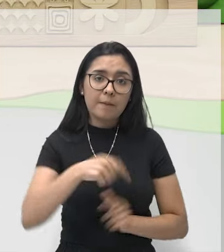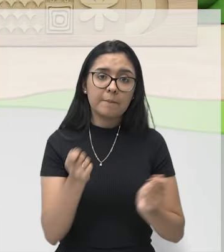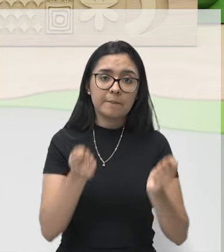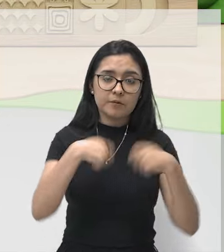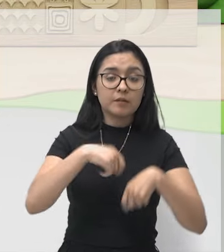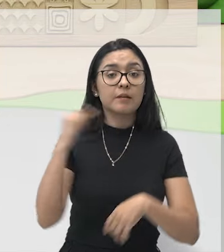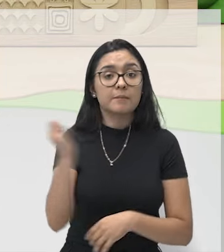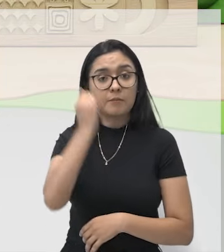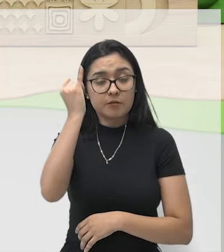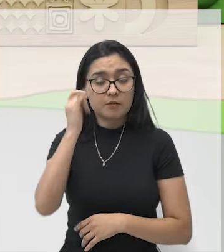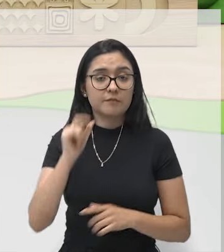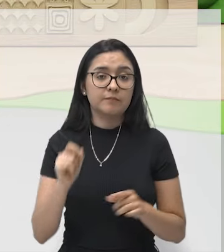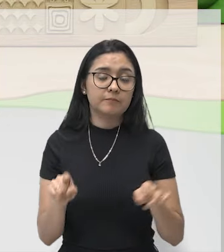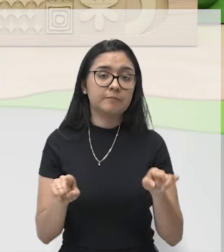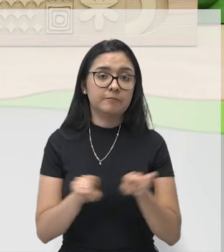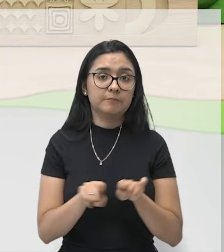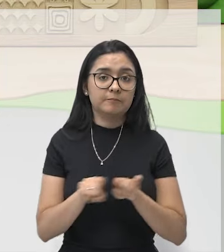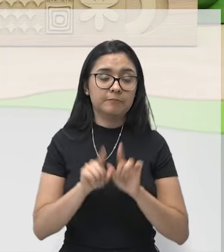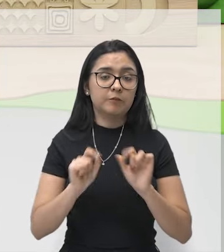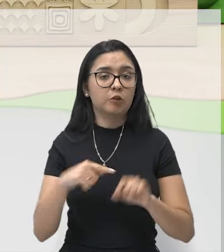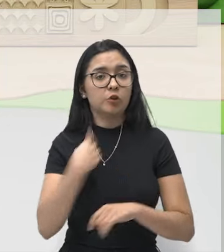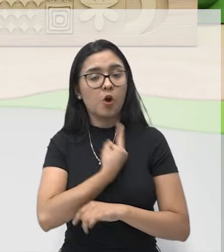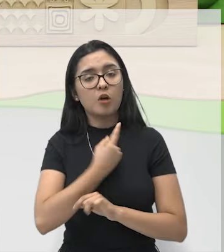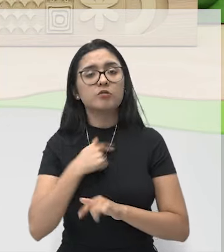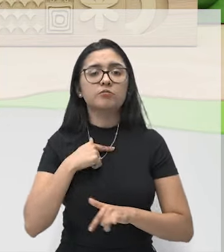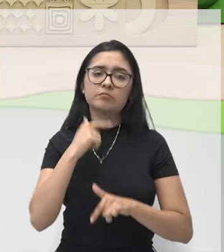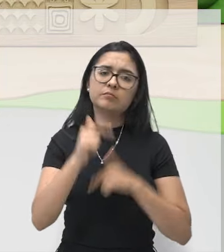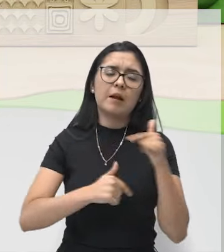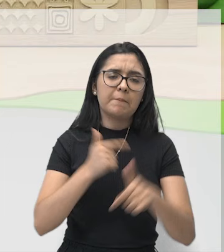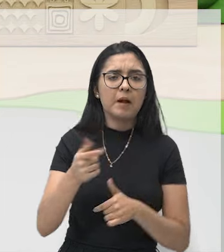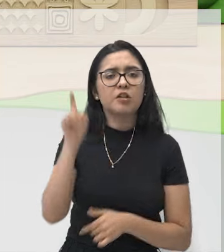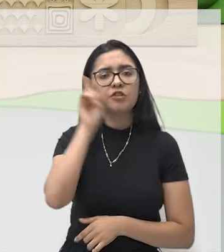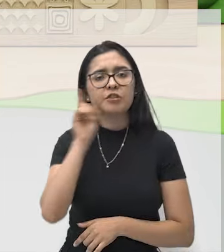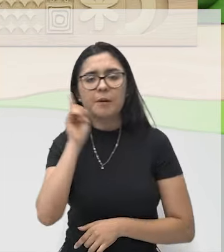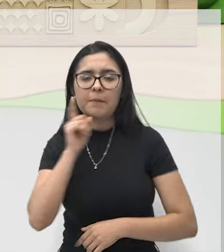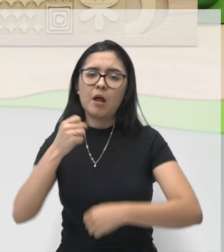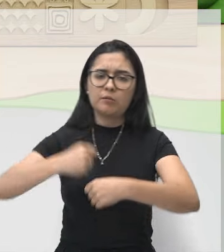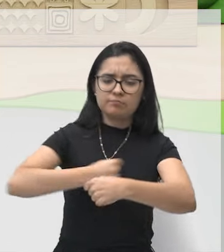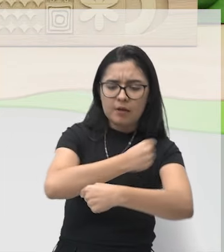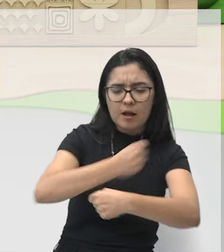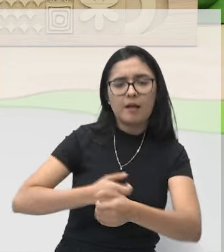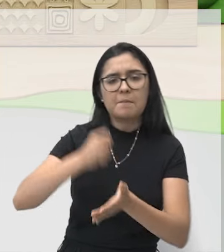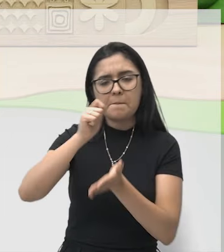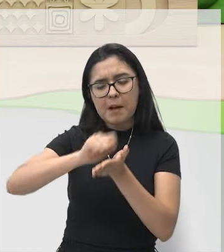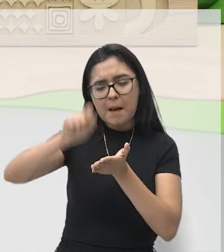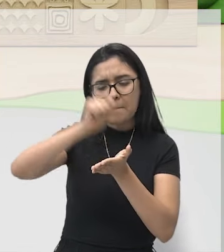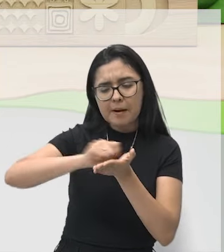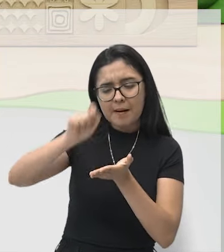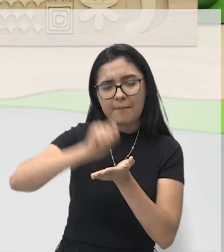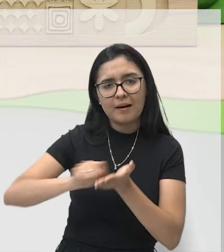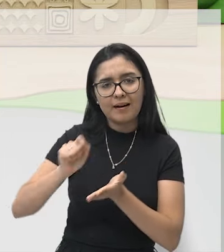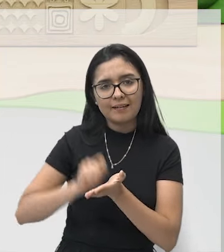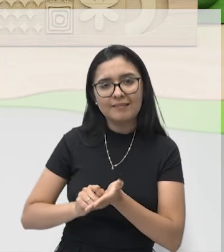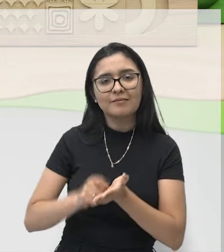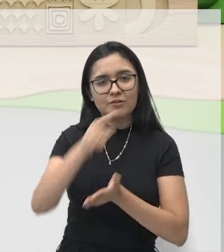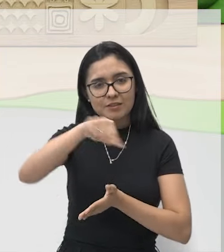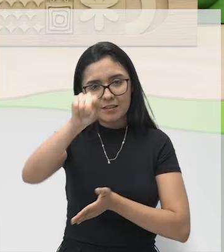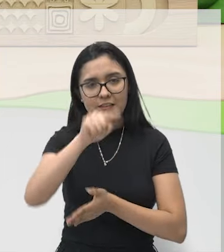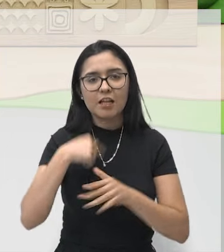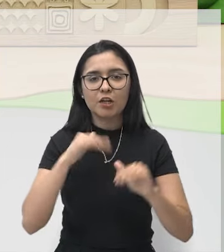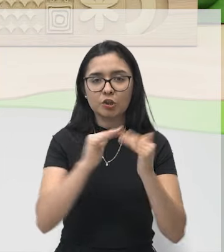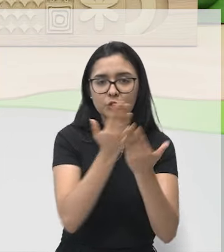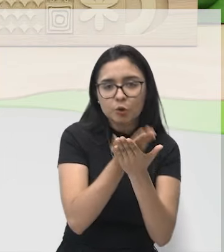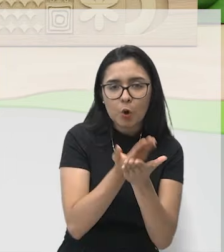importante para as nossas tarefas diárias, para cozinhar, para escrever, você que está aí na escola,